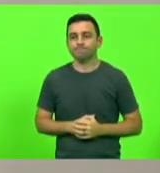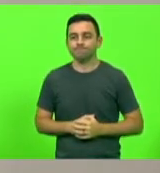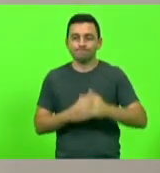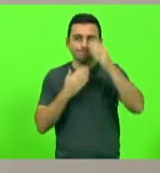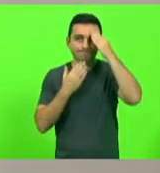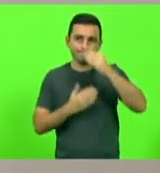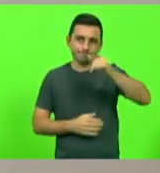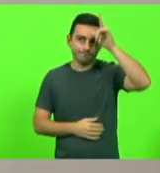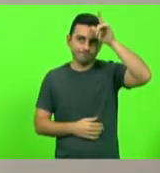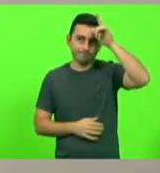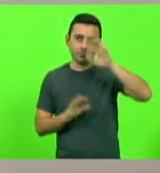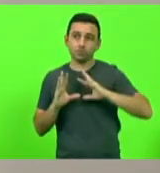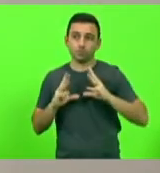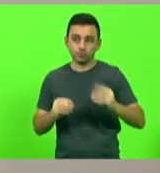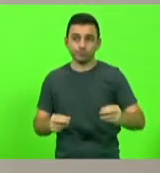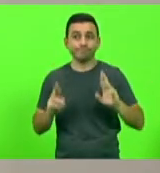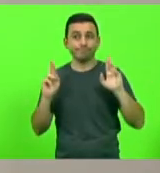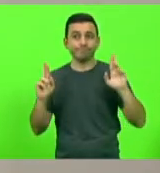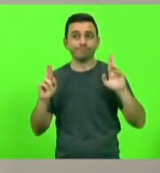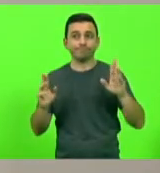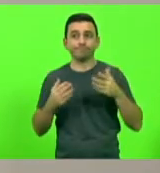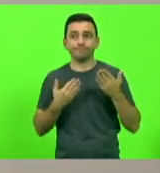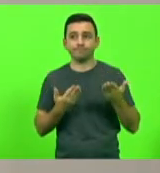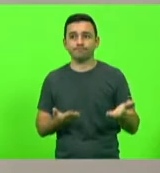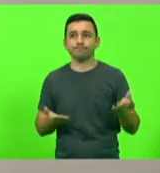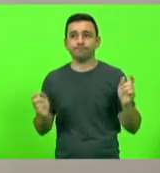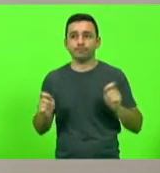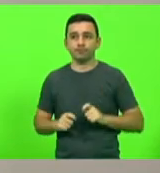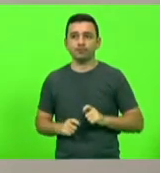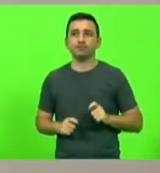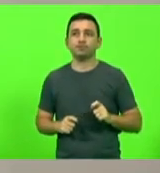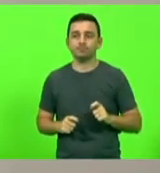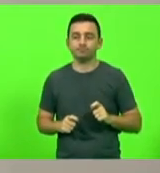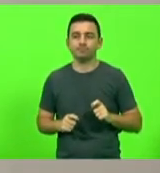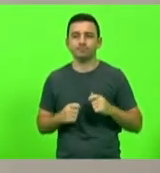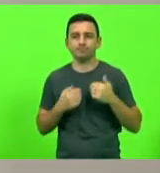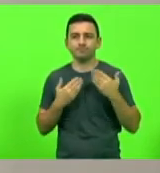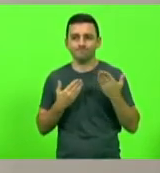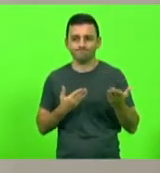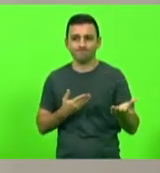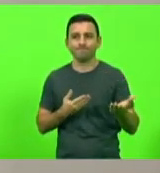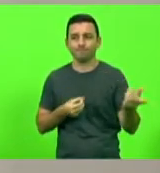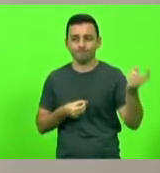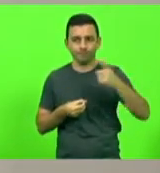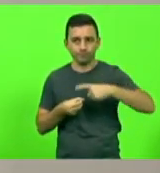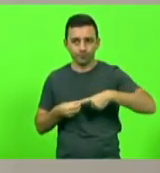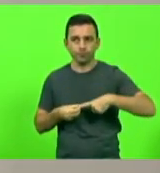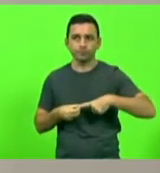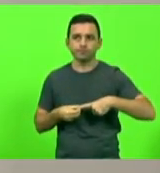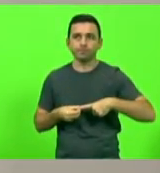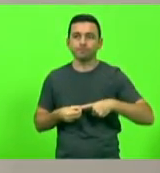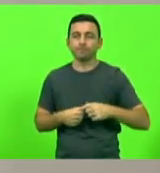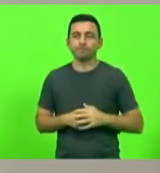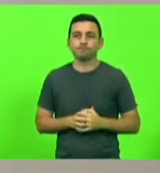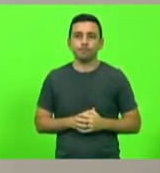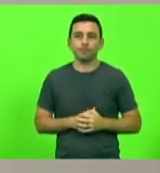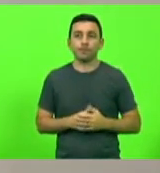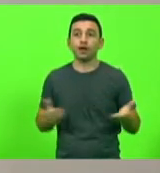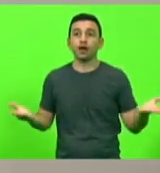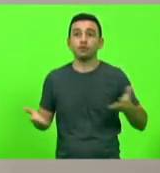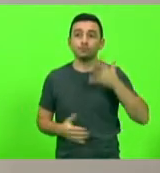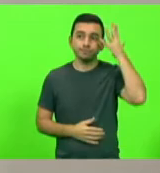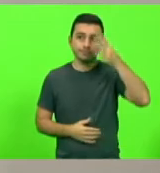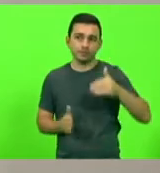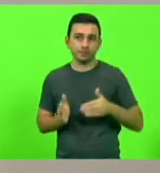Lima. Todos aqui desejam que a Vossa Excelência tenha uma breve recuperação. Agora, sim, com a palavra, por até